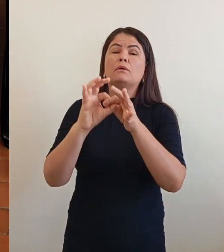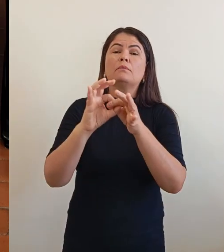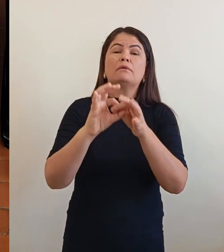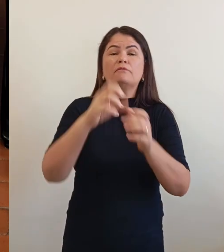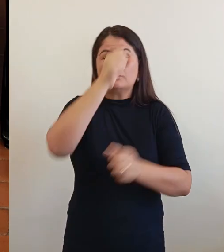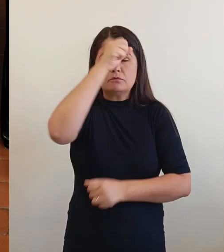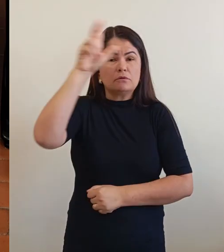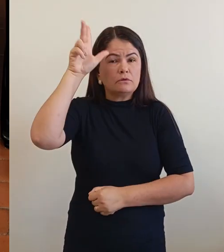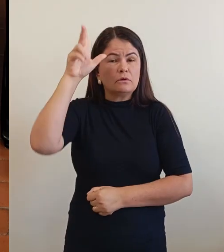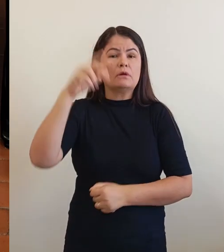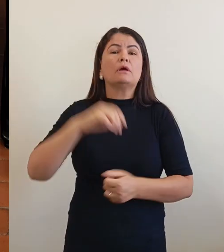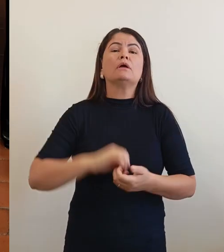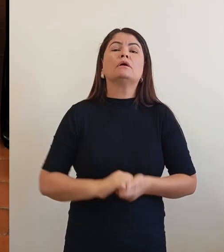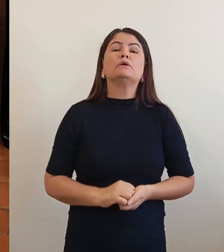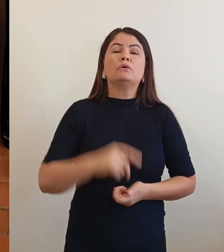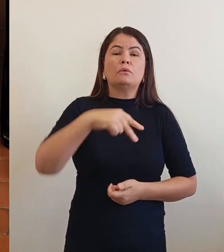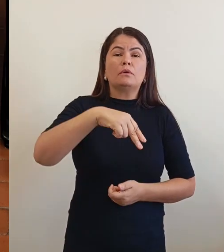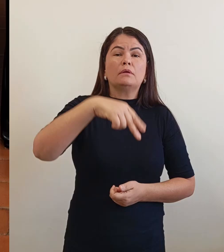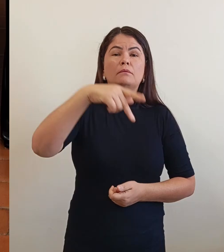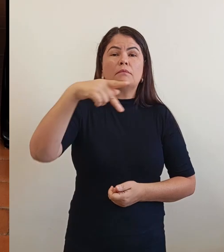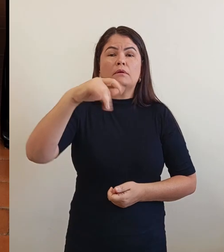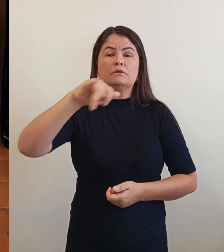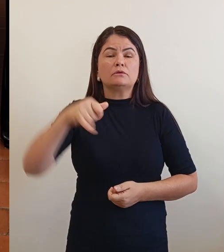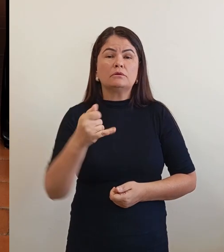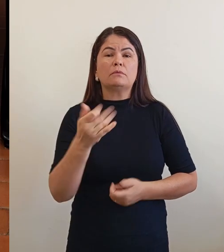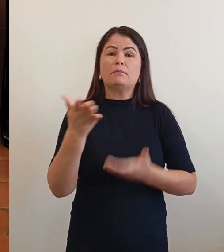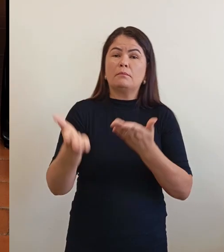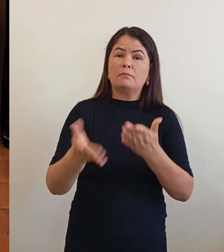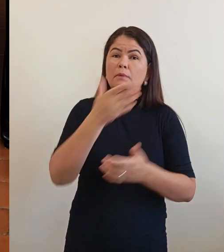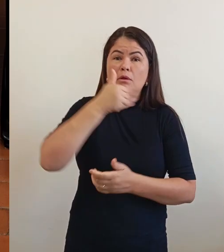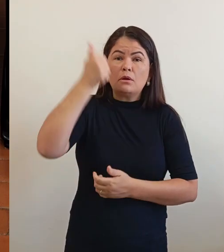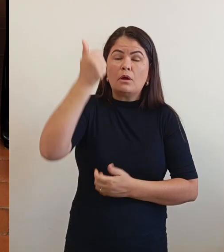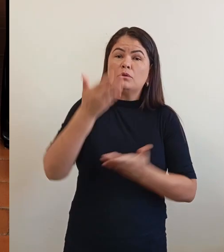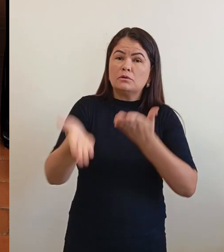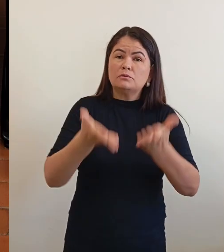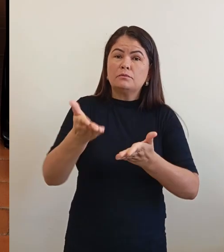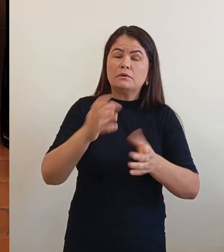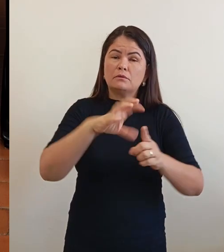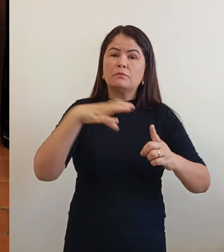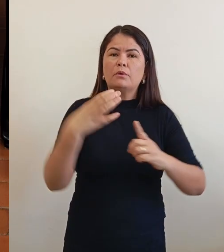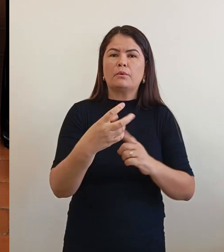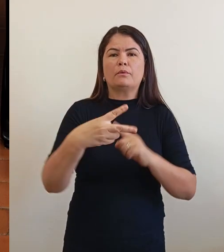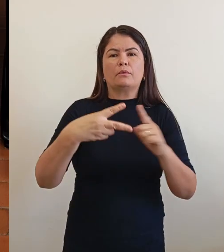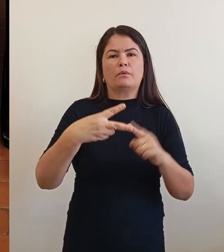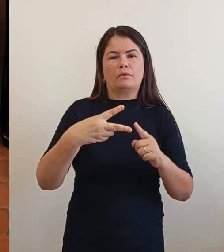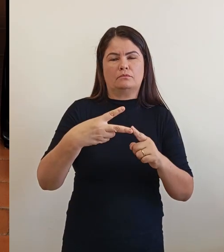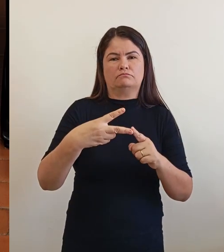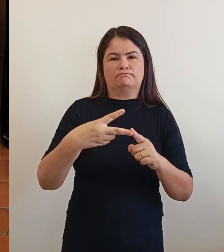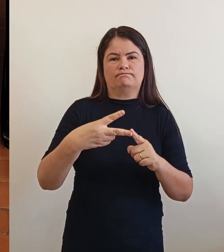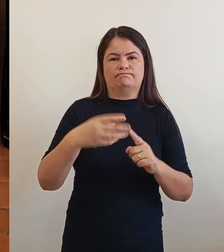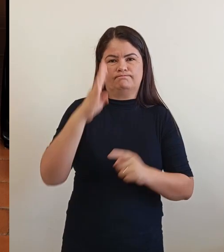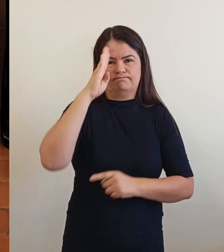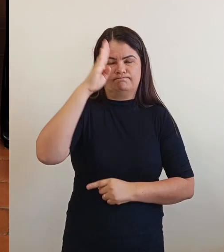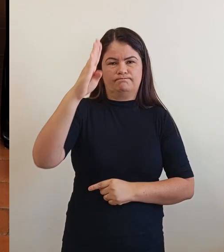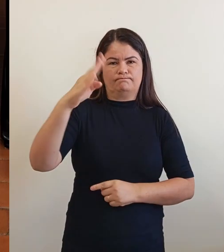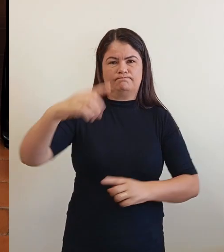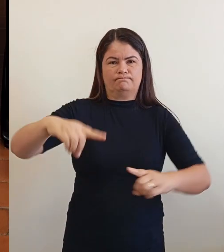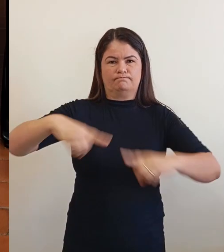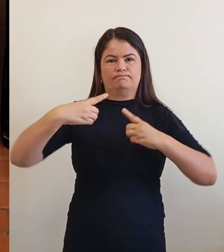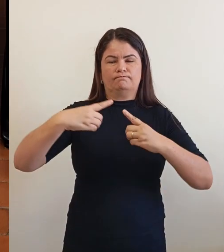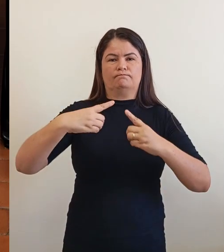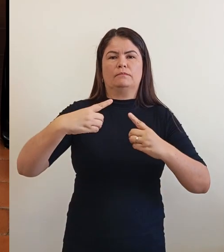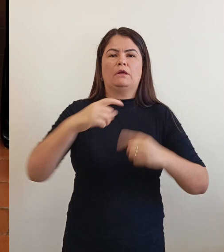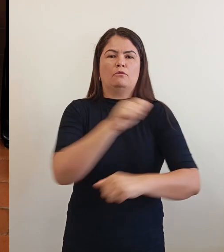à comunidade? Questão 2. O principal desafio enfrentado pelos estudantes das instituições de ensino